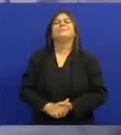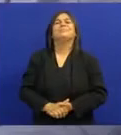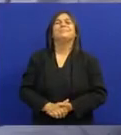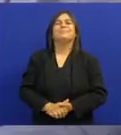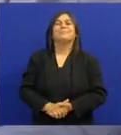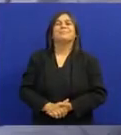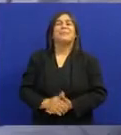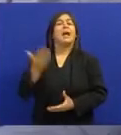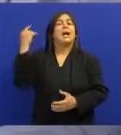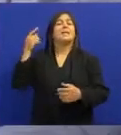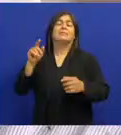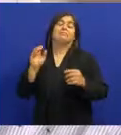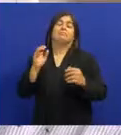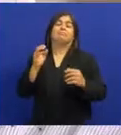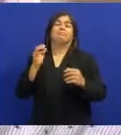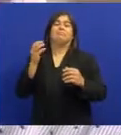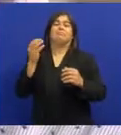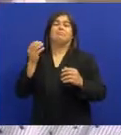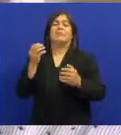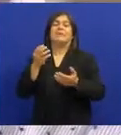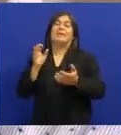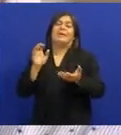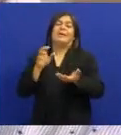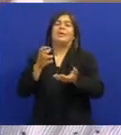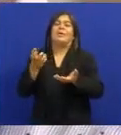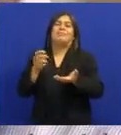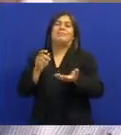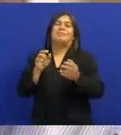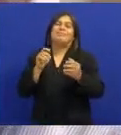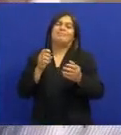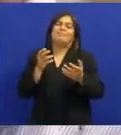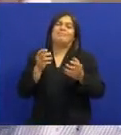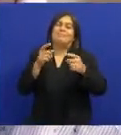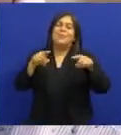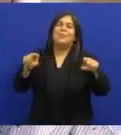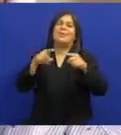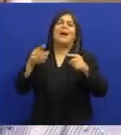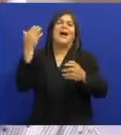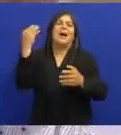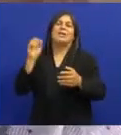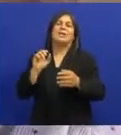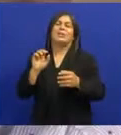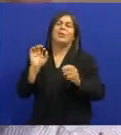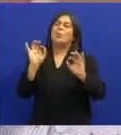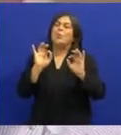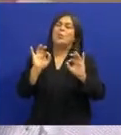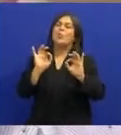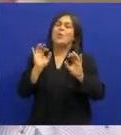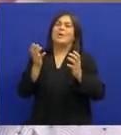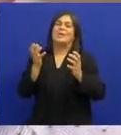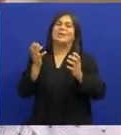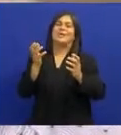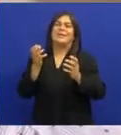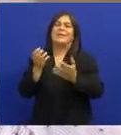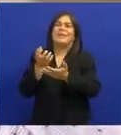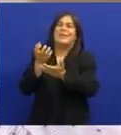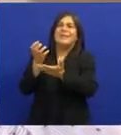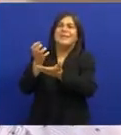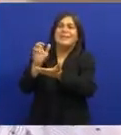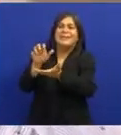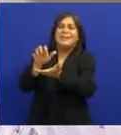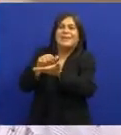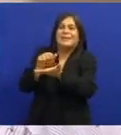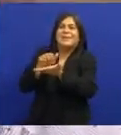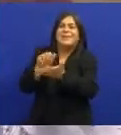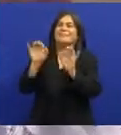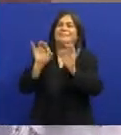Embora nunca tenha sido gravado antes Gravada Sebastiana Foi o sucesso do Carnaval em 1953 Sem sombra